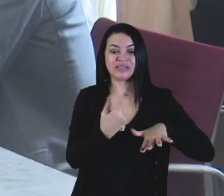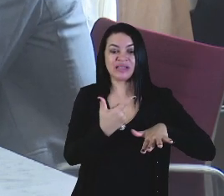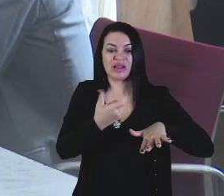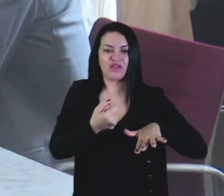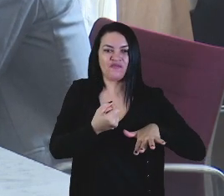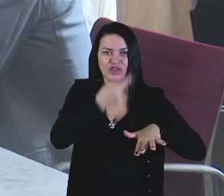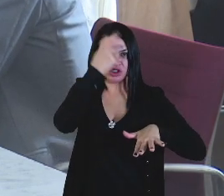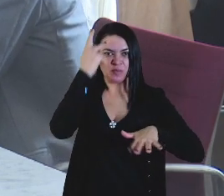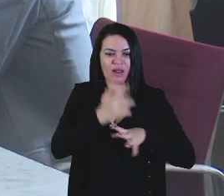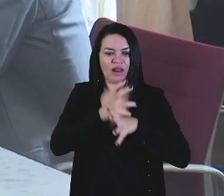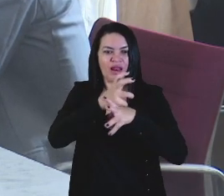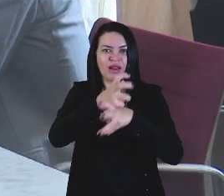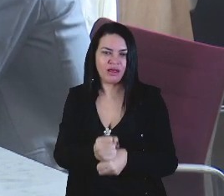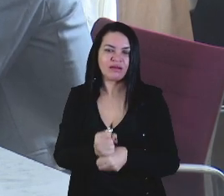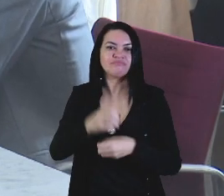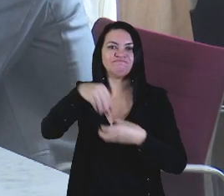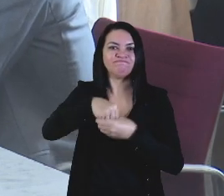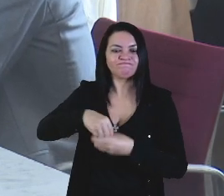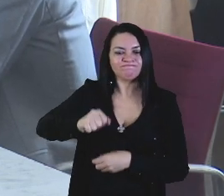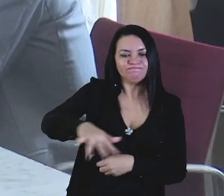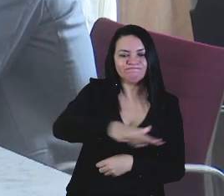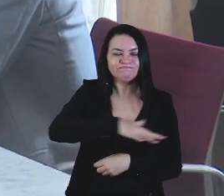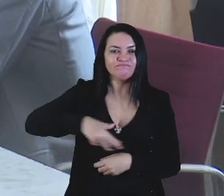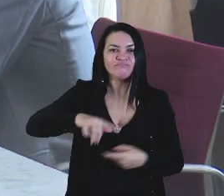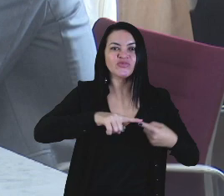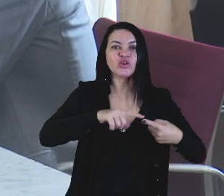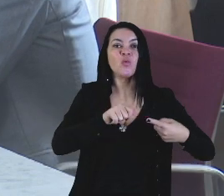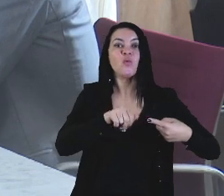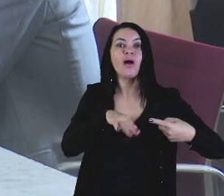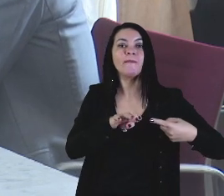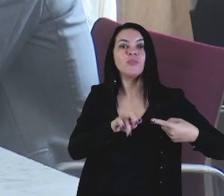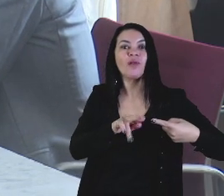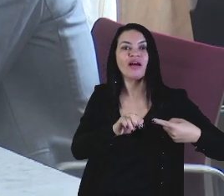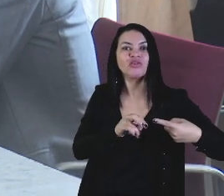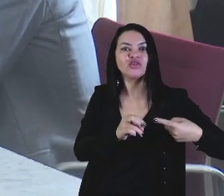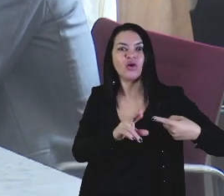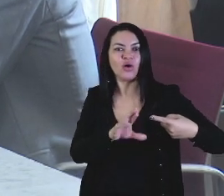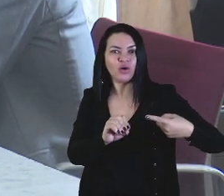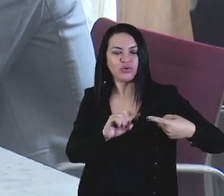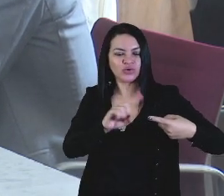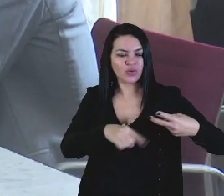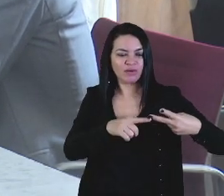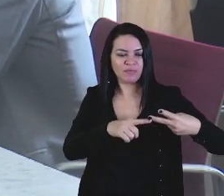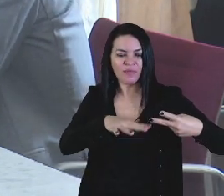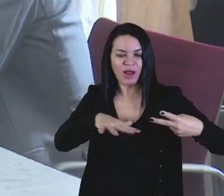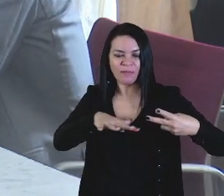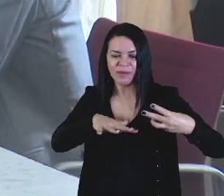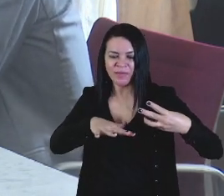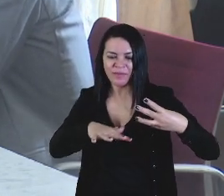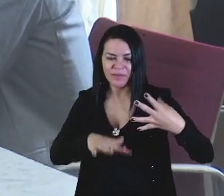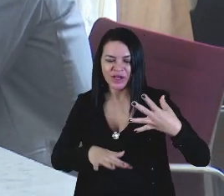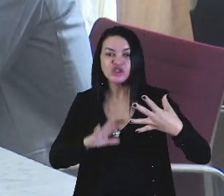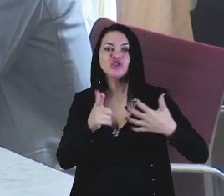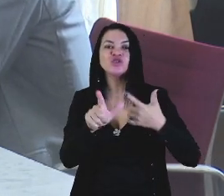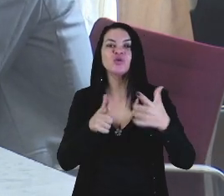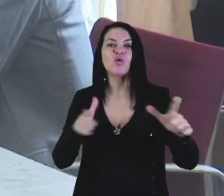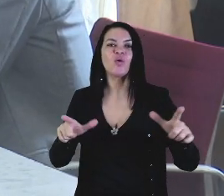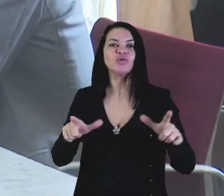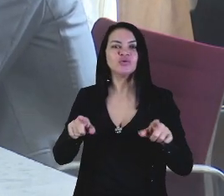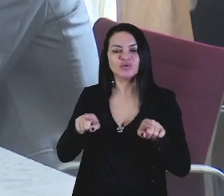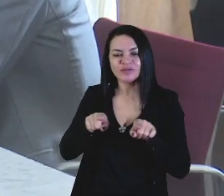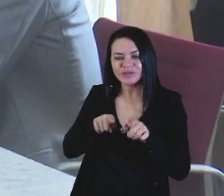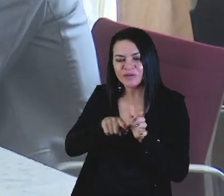Isso será somado às áreas existentes, o ambulatório e as demais dependências de outros laboratórios